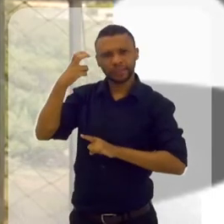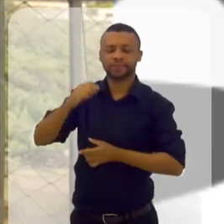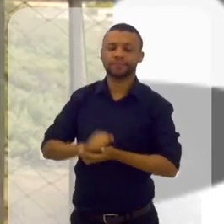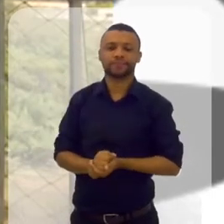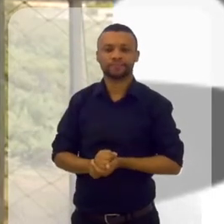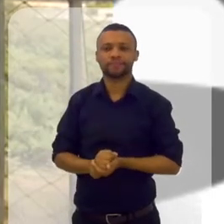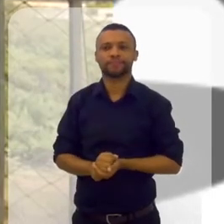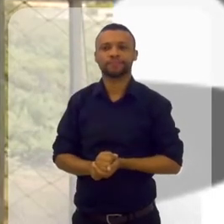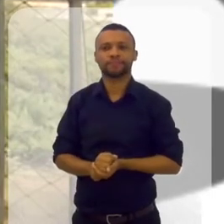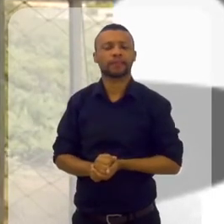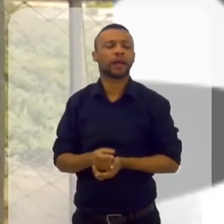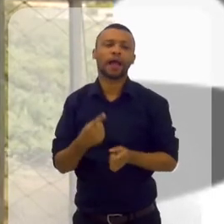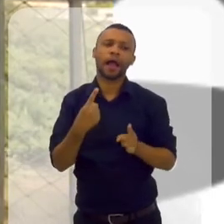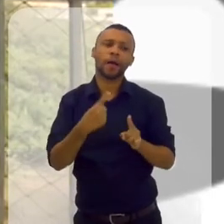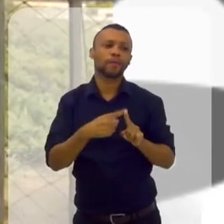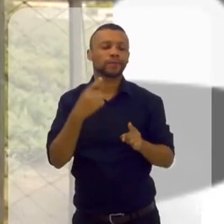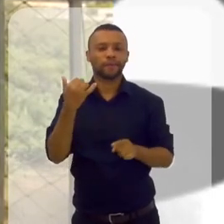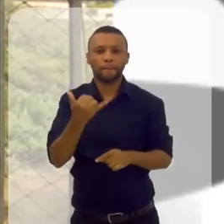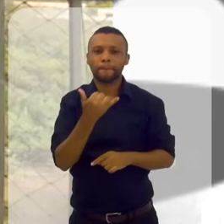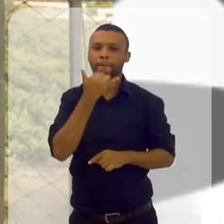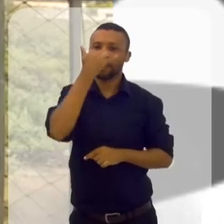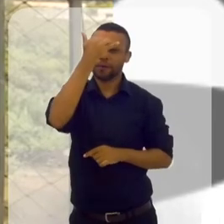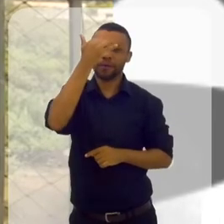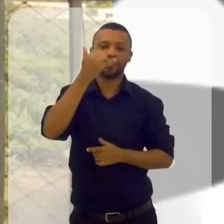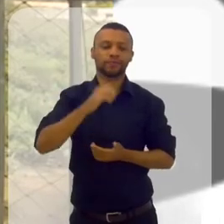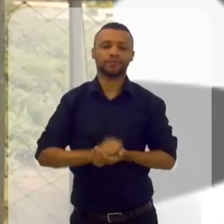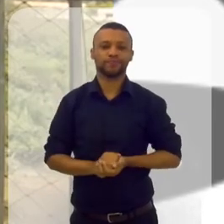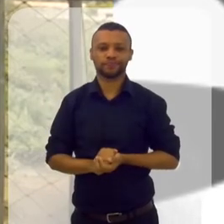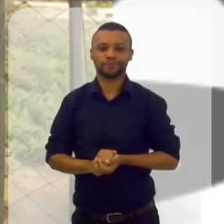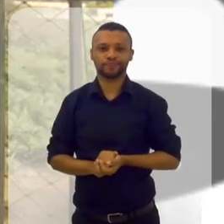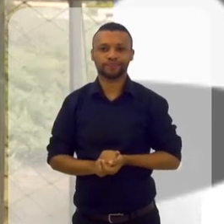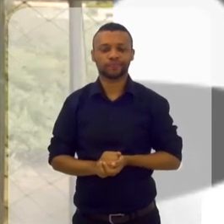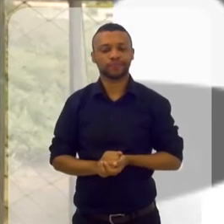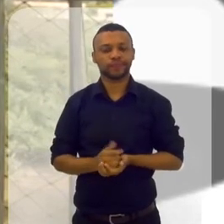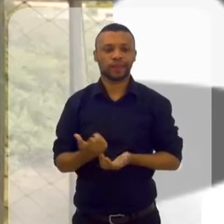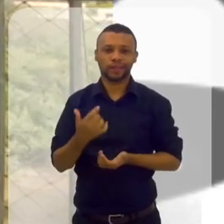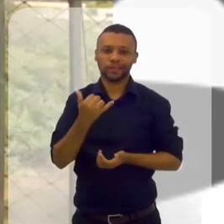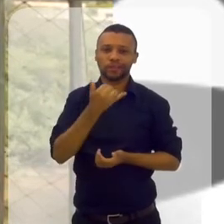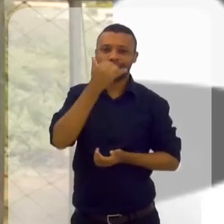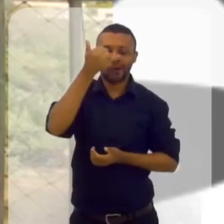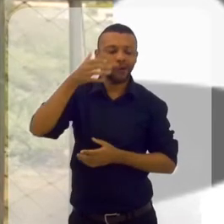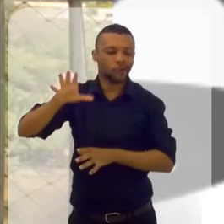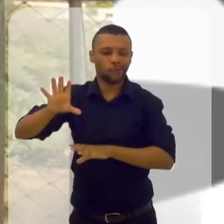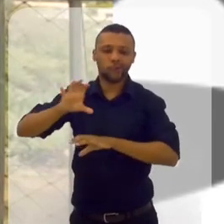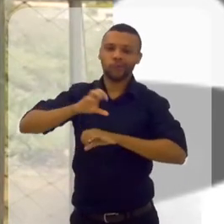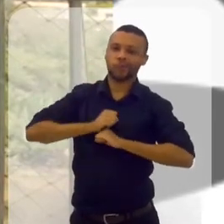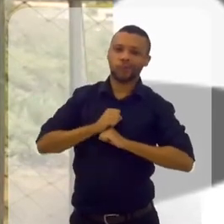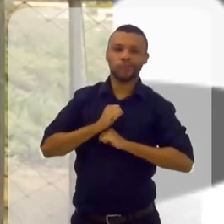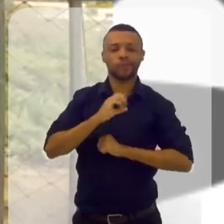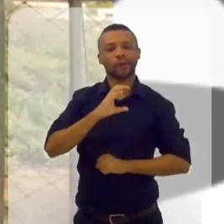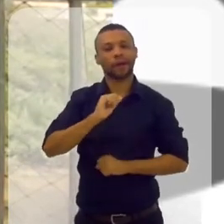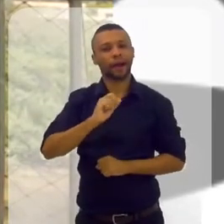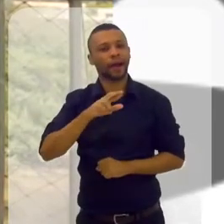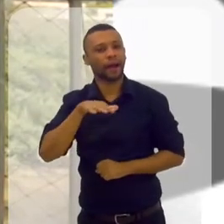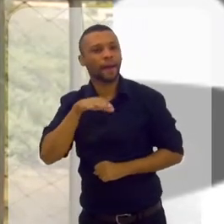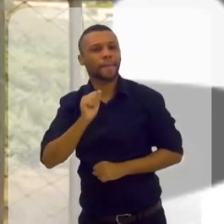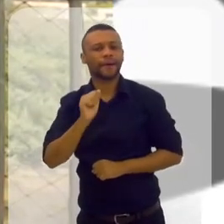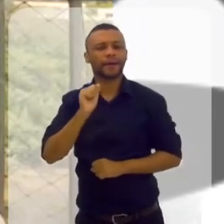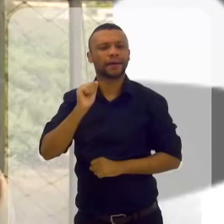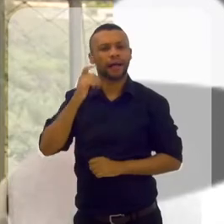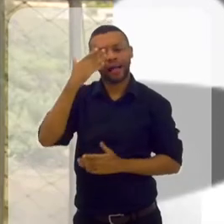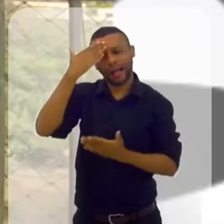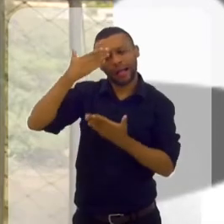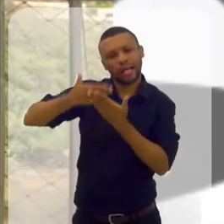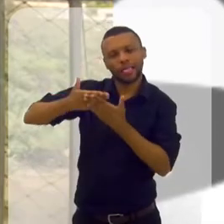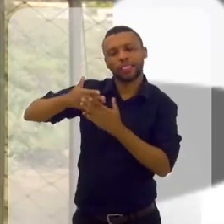inteligente. Ela falou assim, ah, é porque eu sou azarada. Eu sou azarada, é meu carma, eu vim nas avelhas pra pagar alguma coisa,